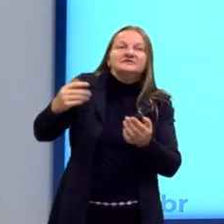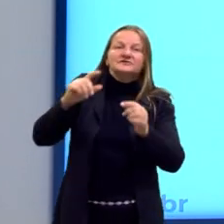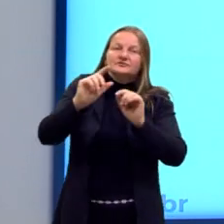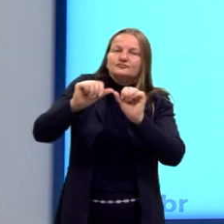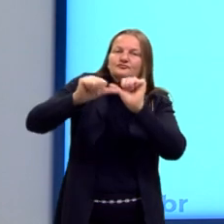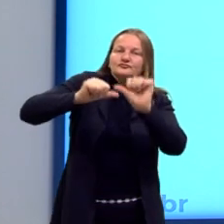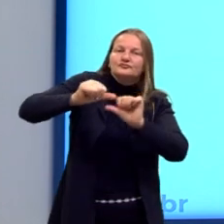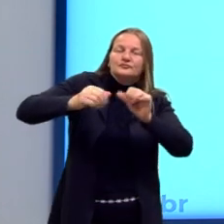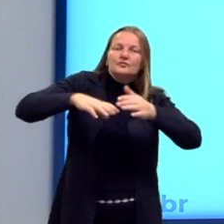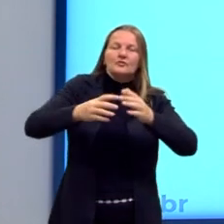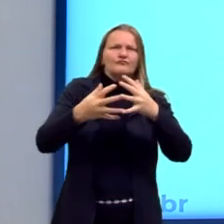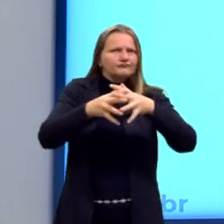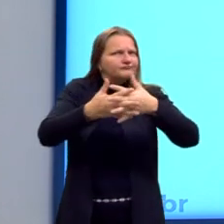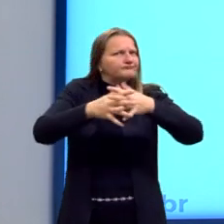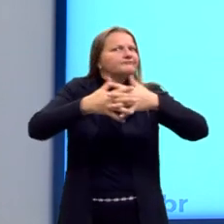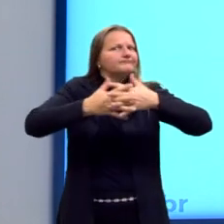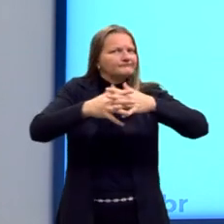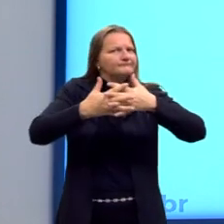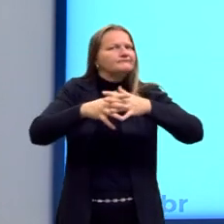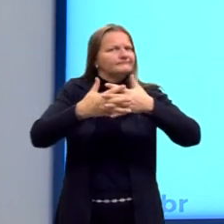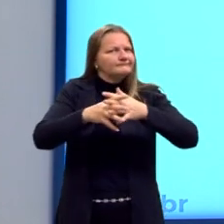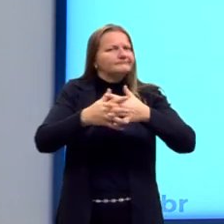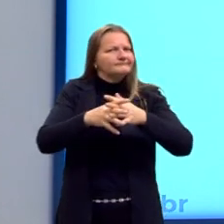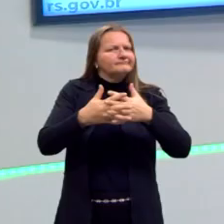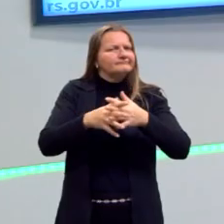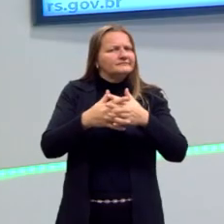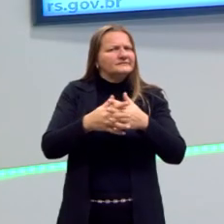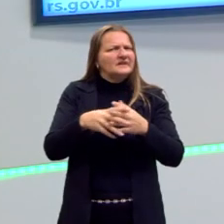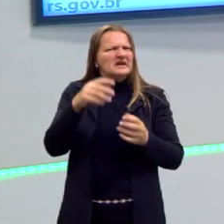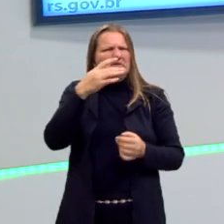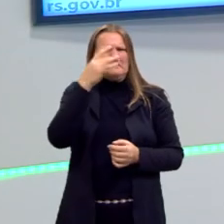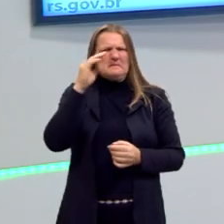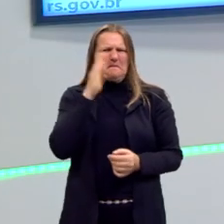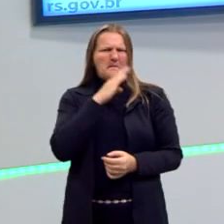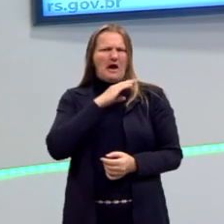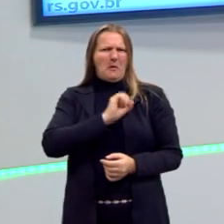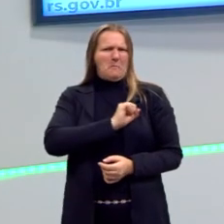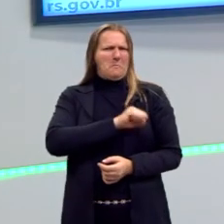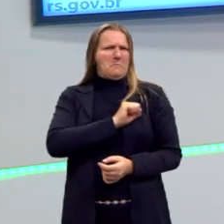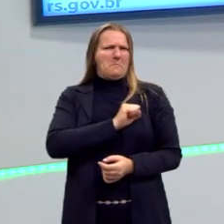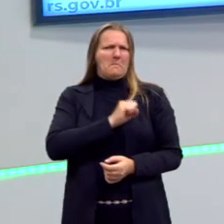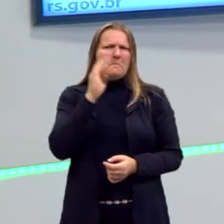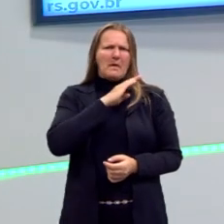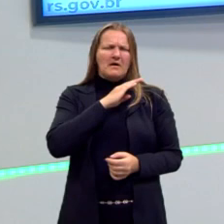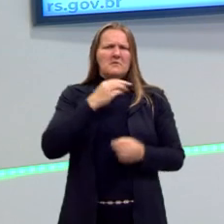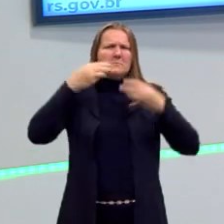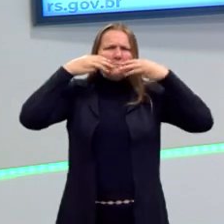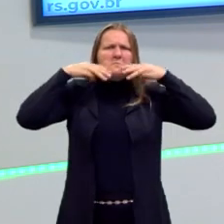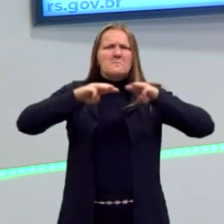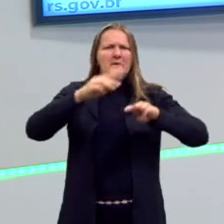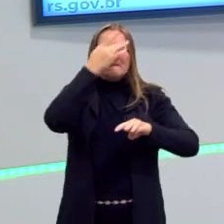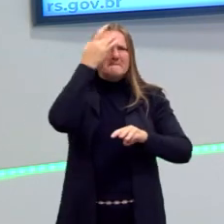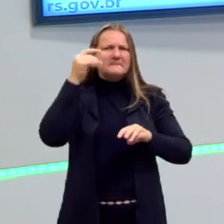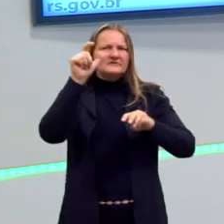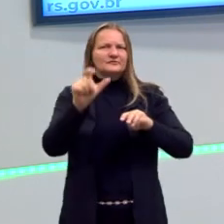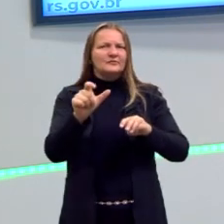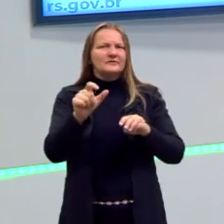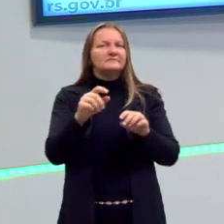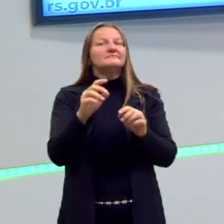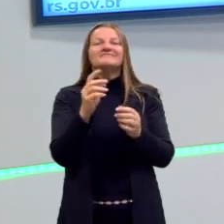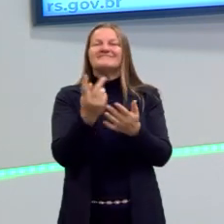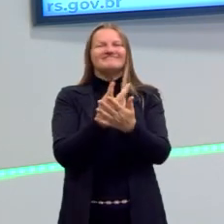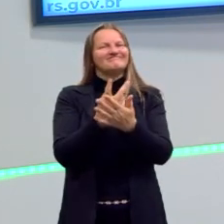Ele é confundido, muitas vezes, interpretado, ou as pessoas más, como pessoas maquiavélicas. Vamos ver que essa é uma